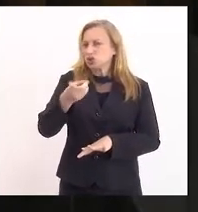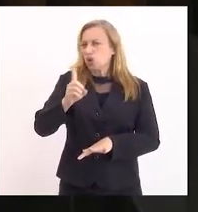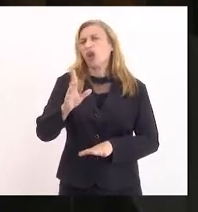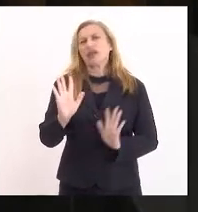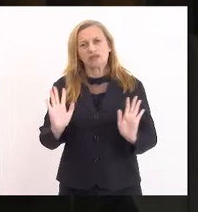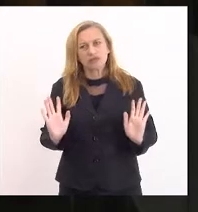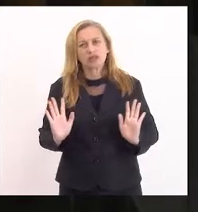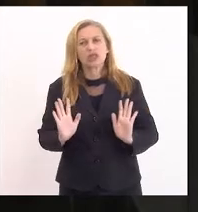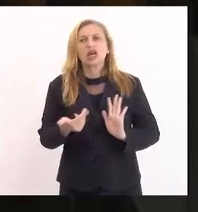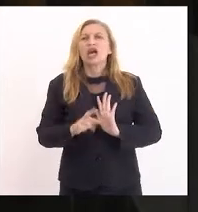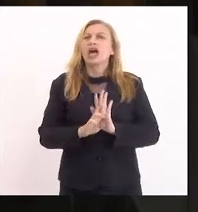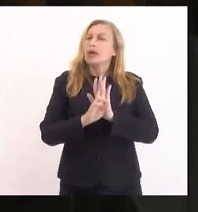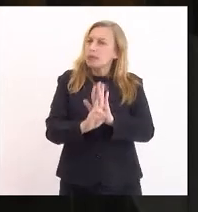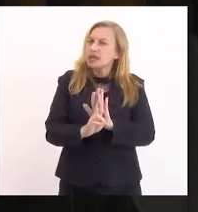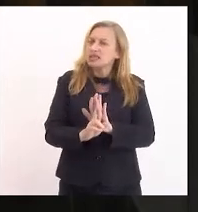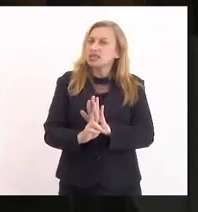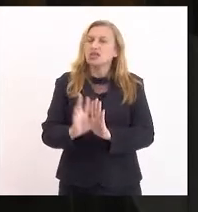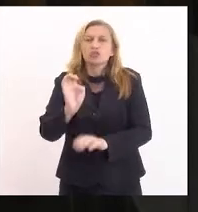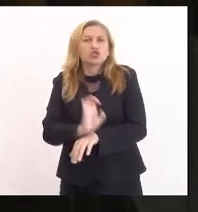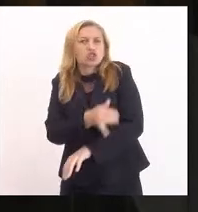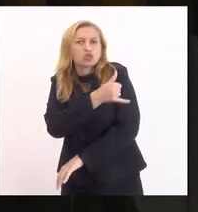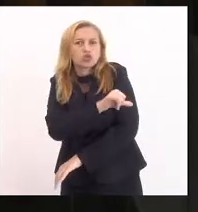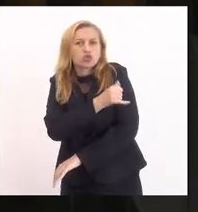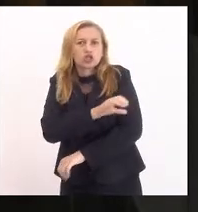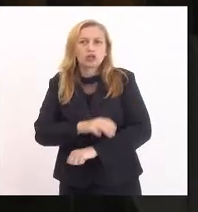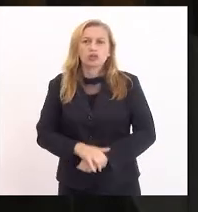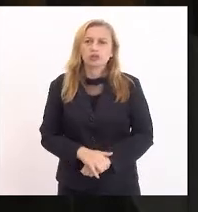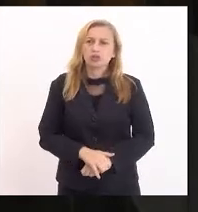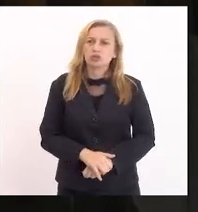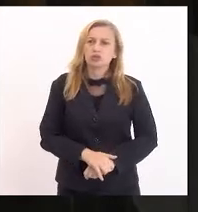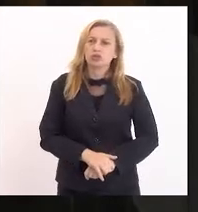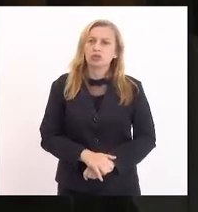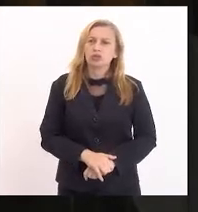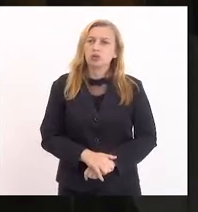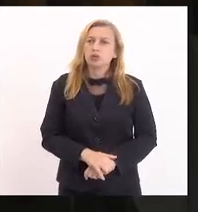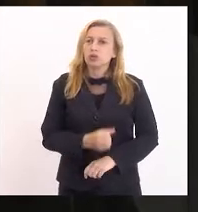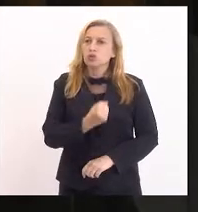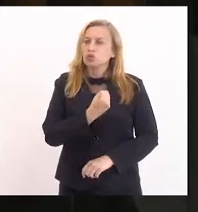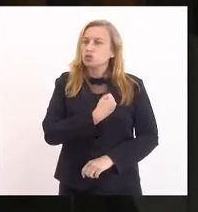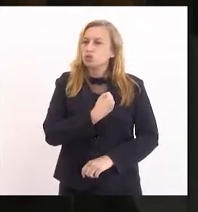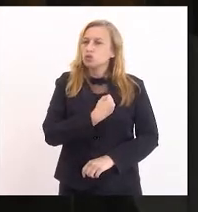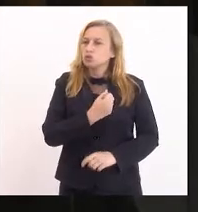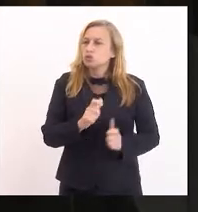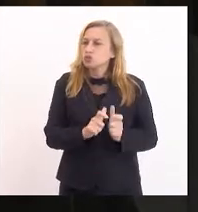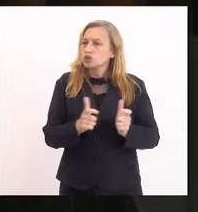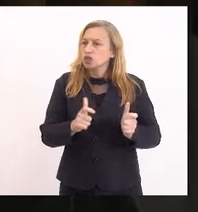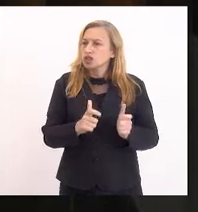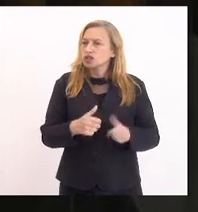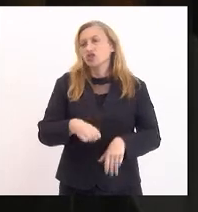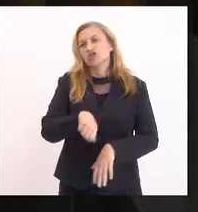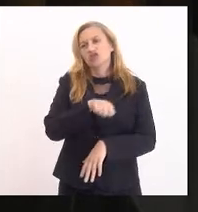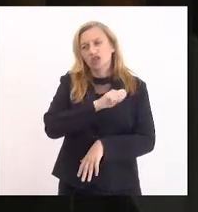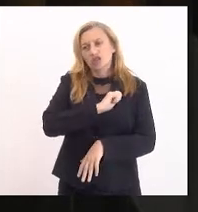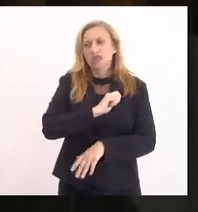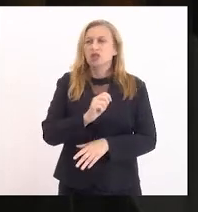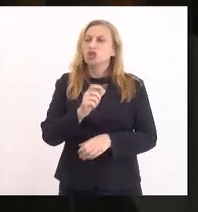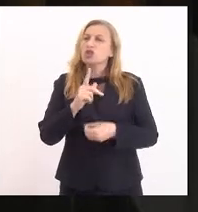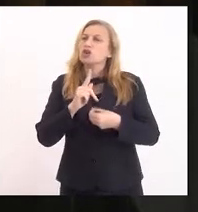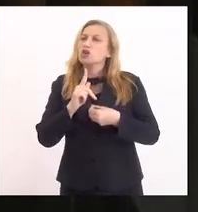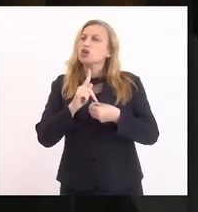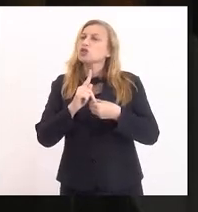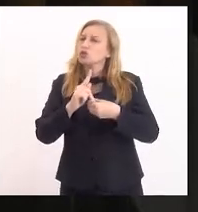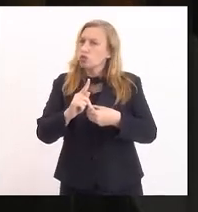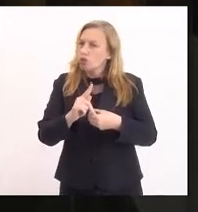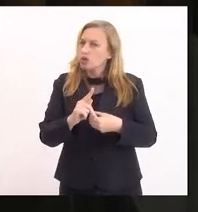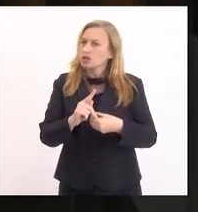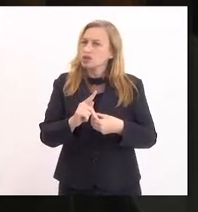Isso representa para o Estado do Rio de Janeiro um aumento de receita brutal, de royalties e